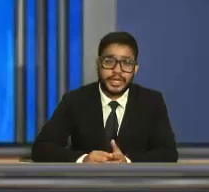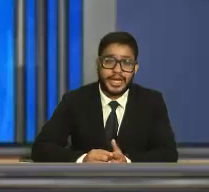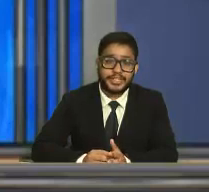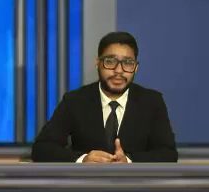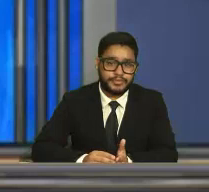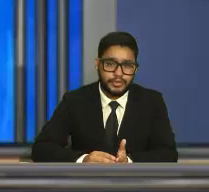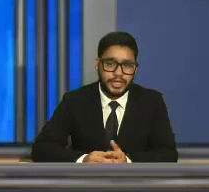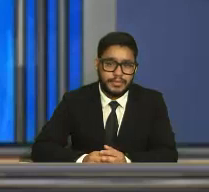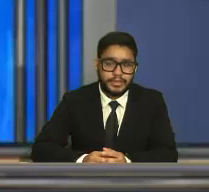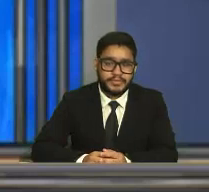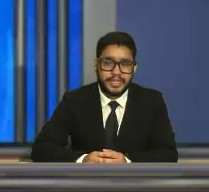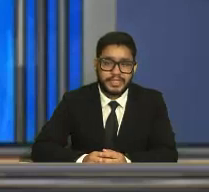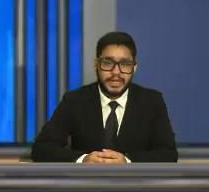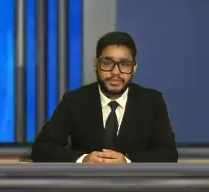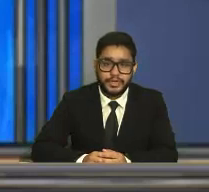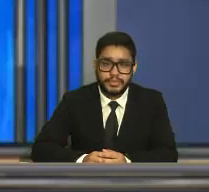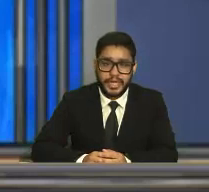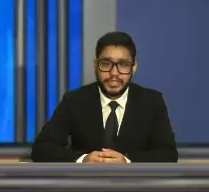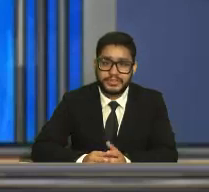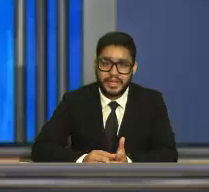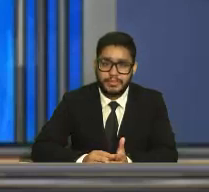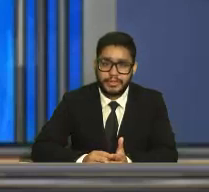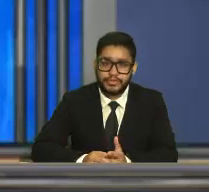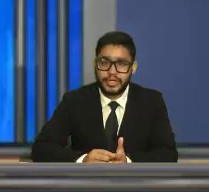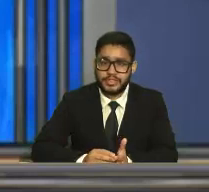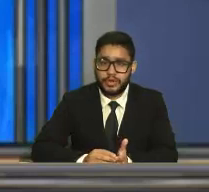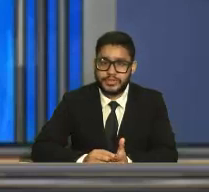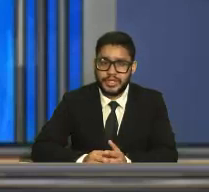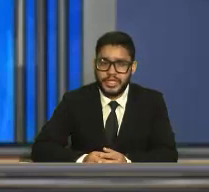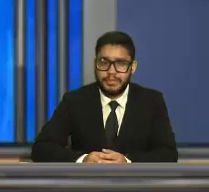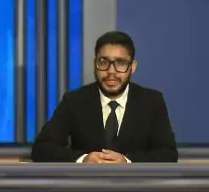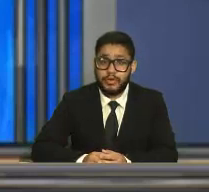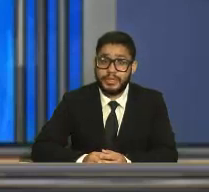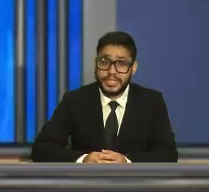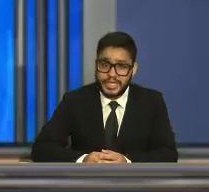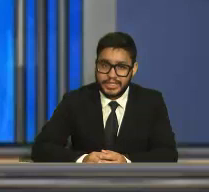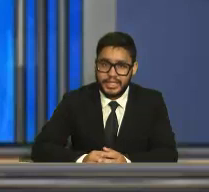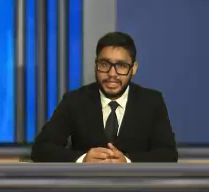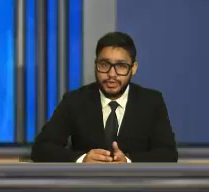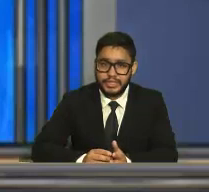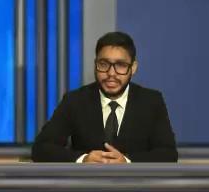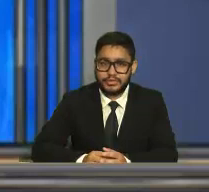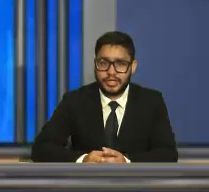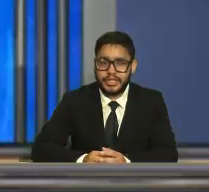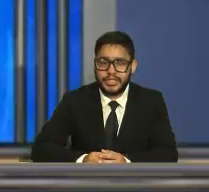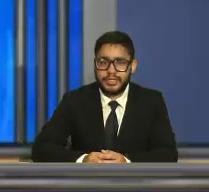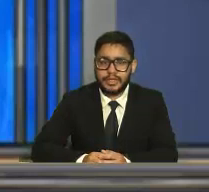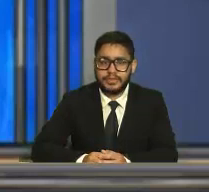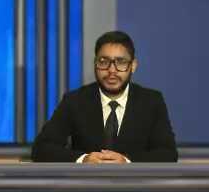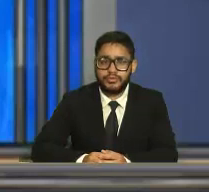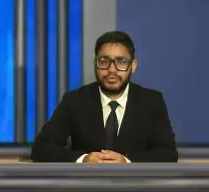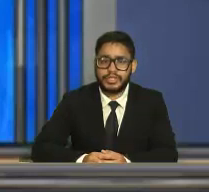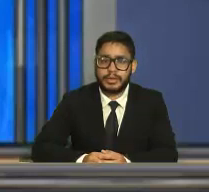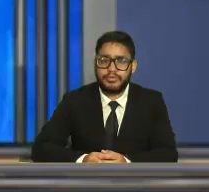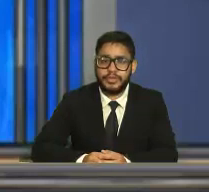geóloga Katia Mansur, pelo secretário de Meio Ambiente e Saneamento Juarez Lopes e pela homenageada e ícone na história da